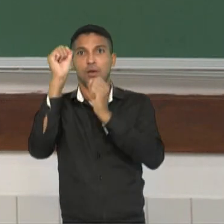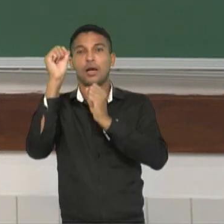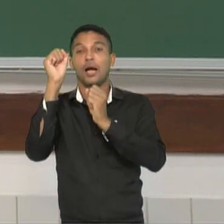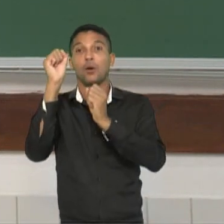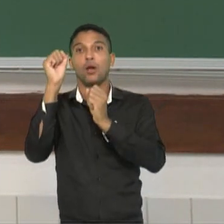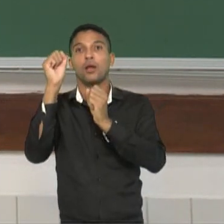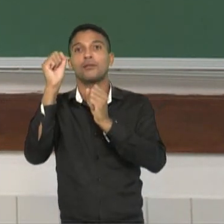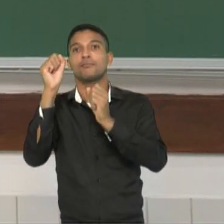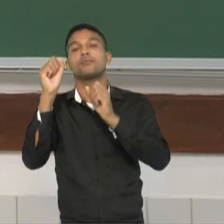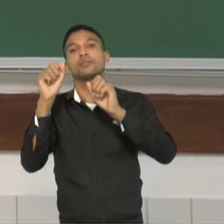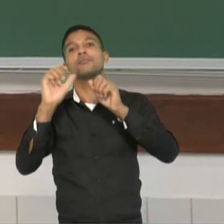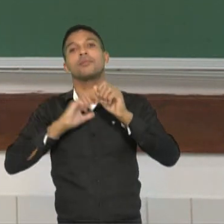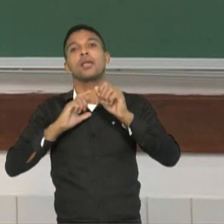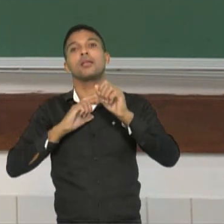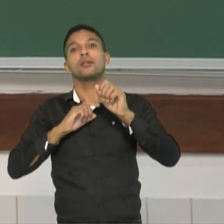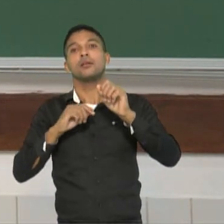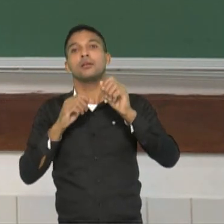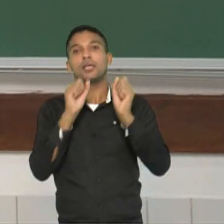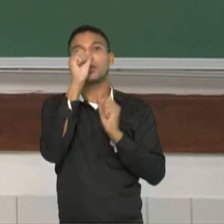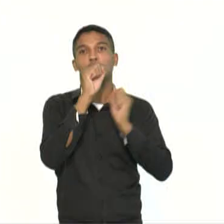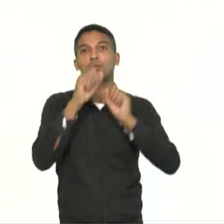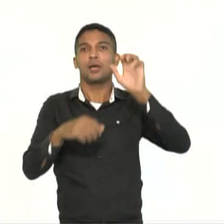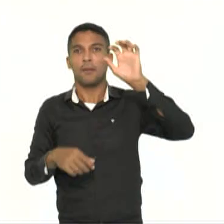regiões aqui do Brasil.